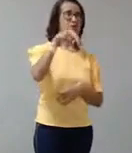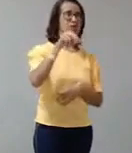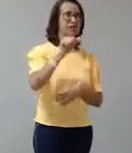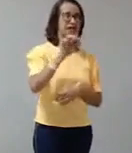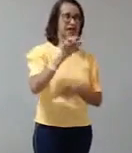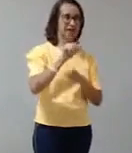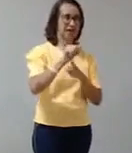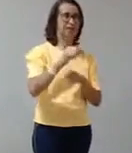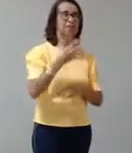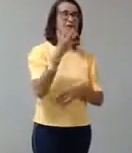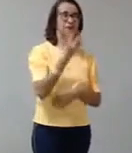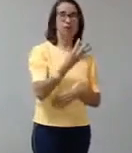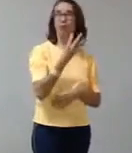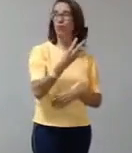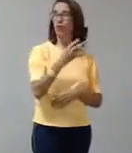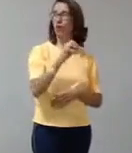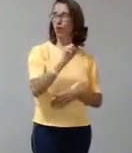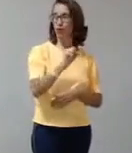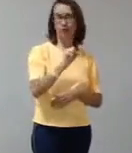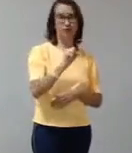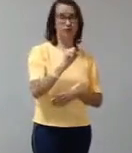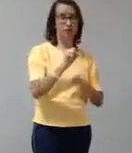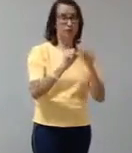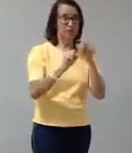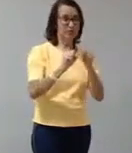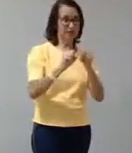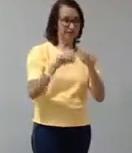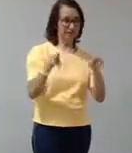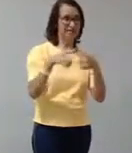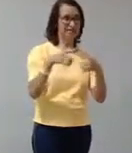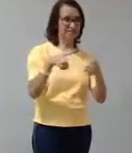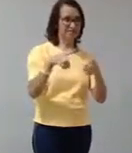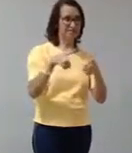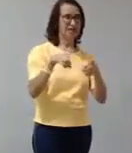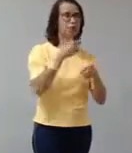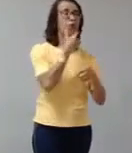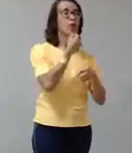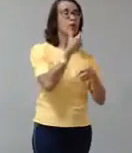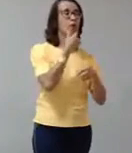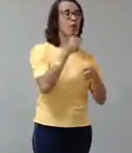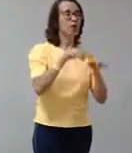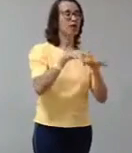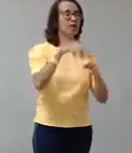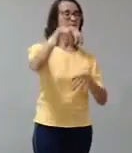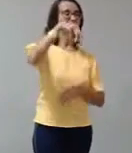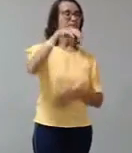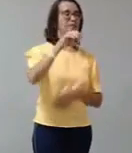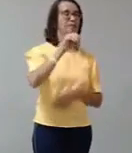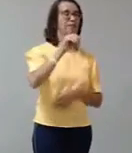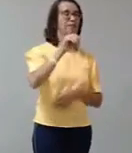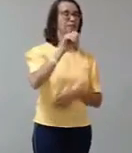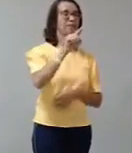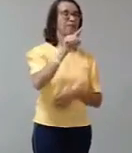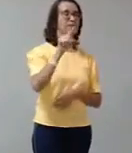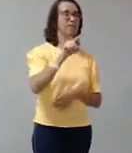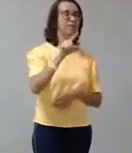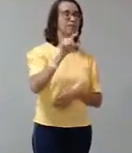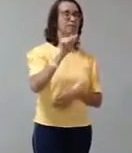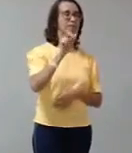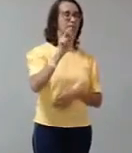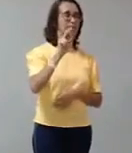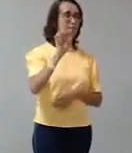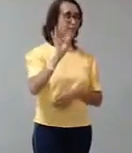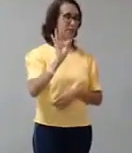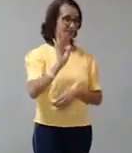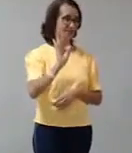K448, essa sonata de Mozart, ela já começou a ser utilizada, ela é um